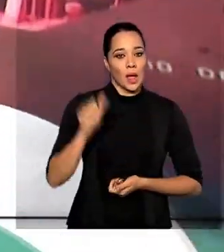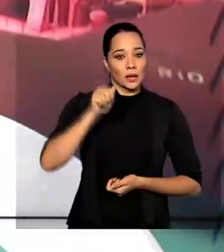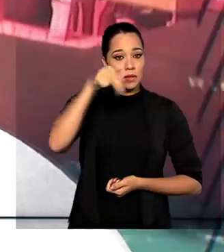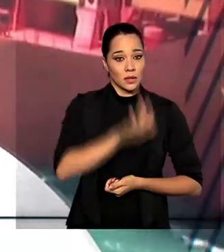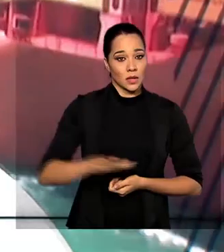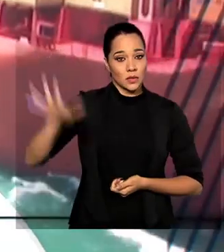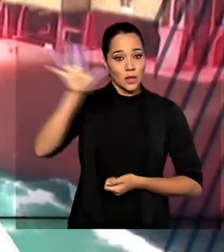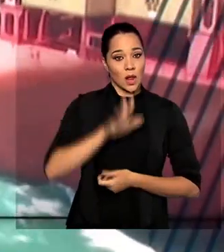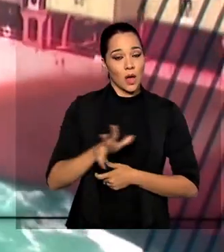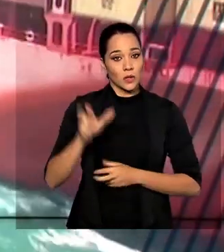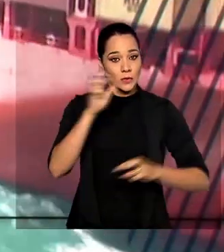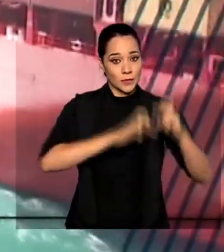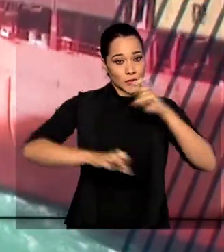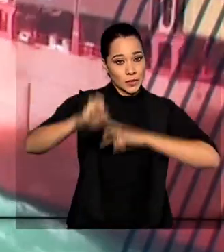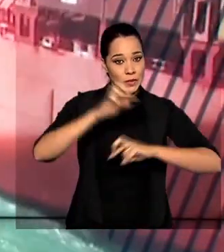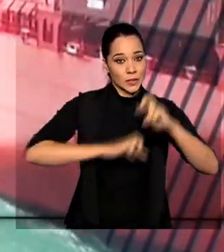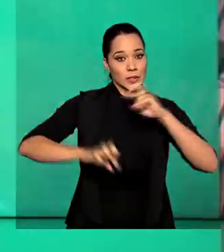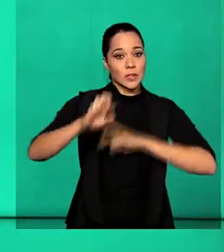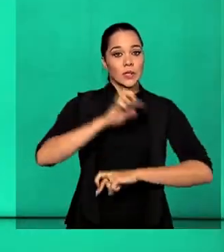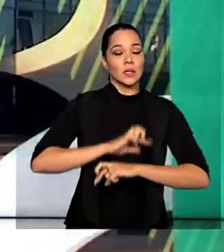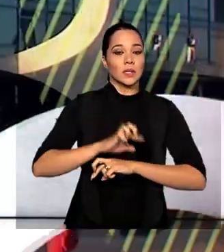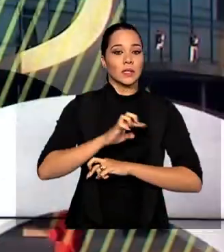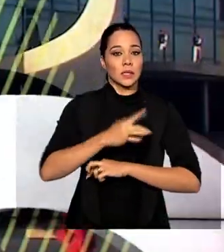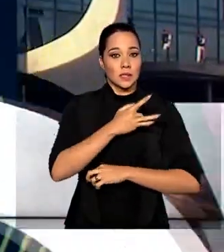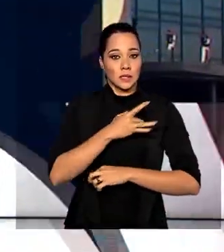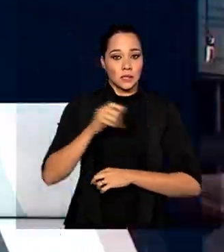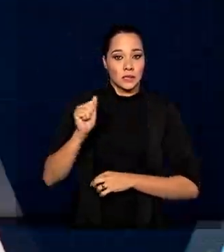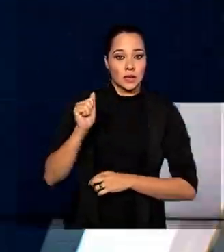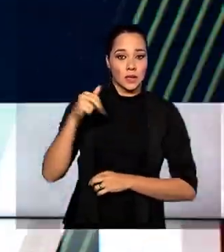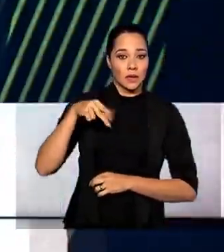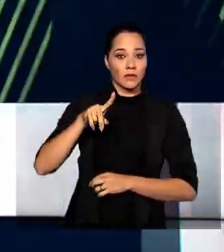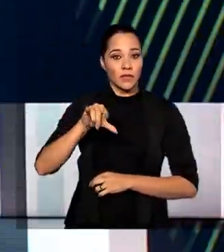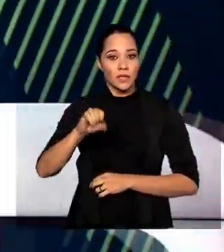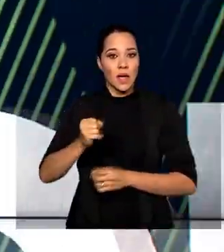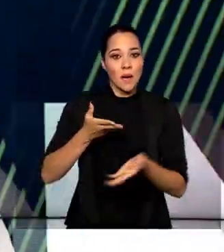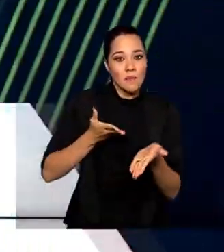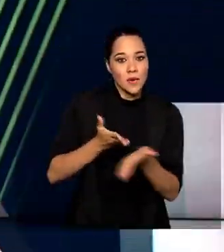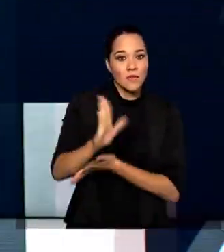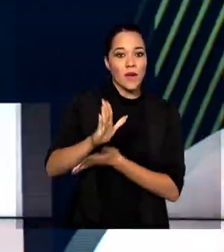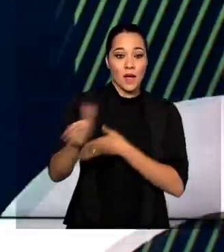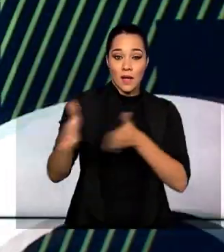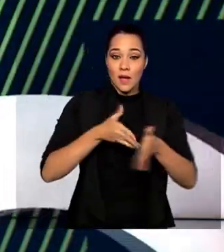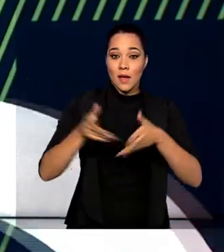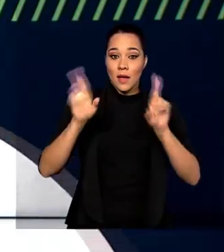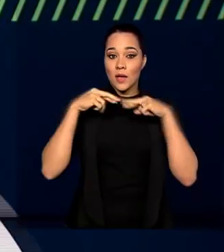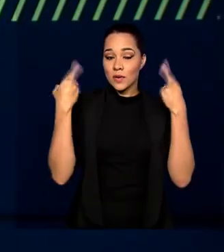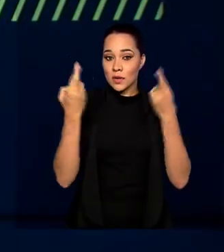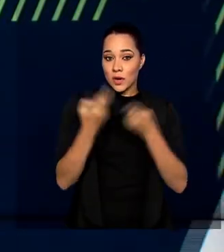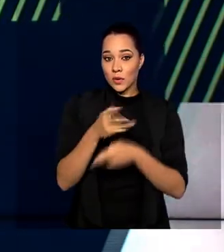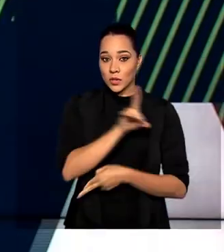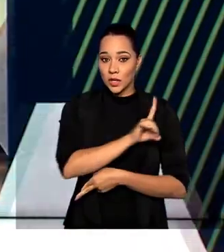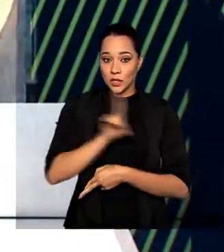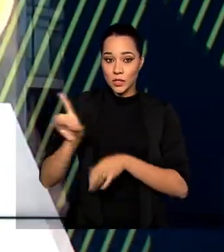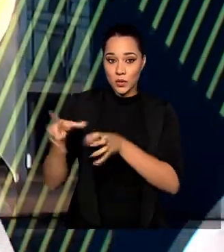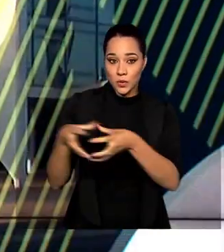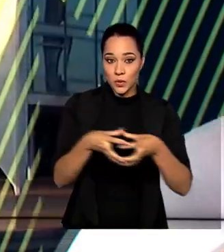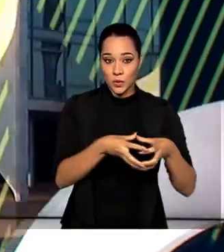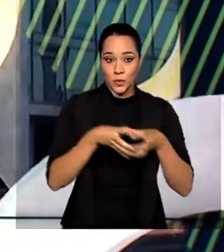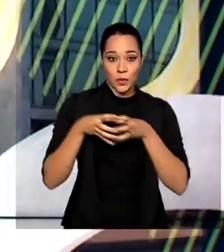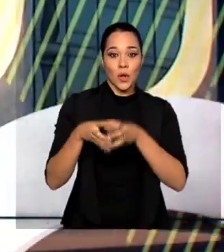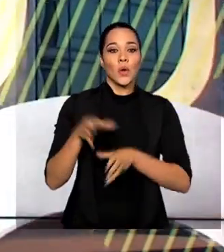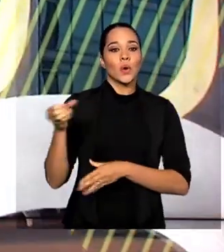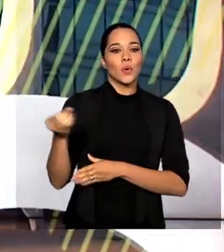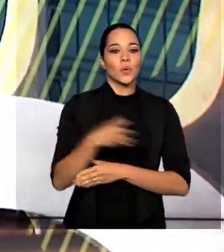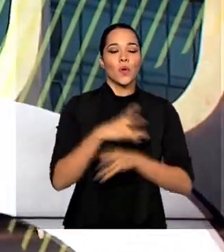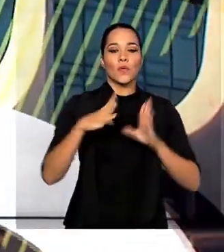Nacional de Vigilância Sanitária, Anvisa, acaba de aprovar, durante a reunião da diretoria colegiada, o